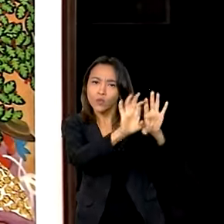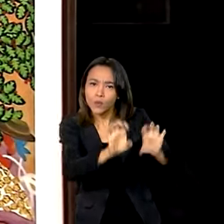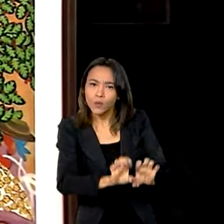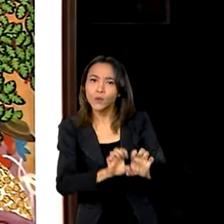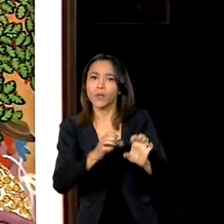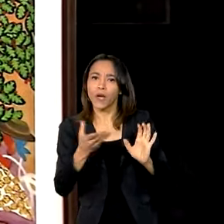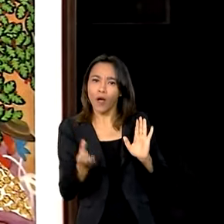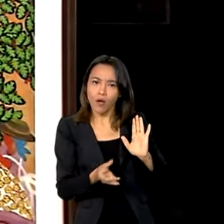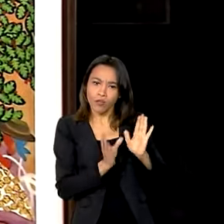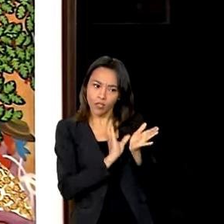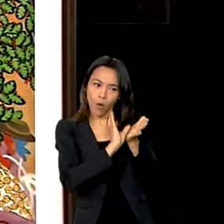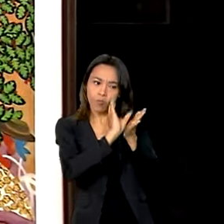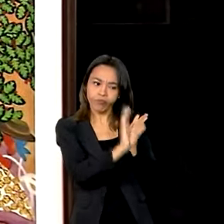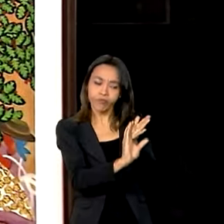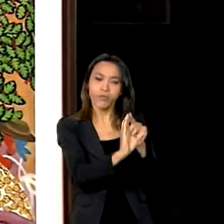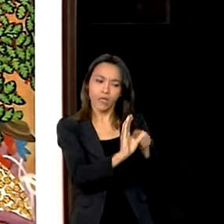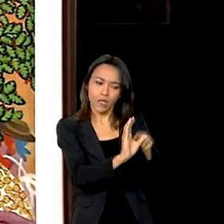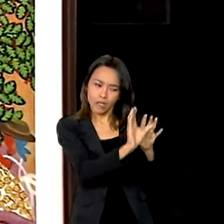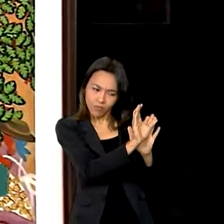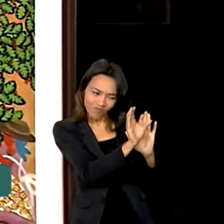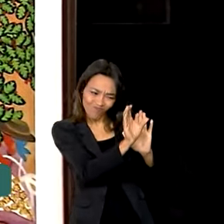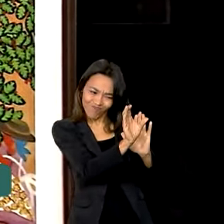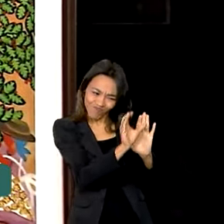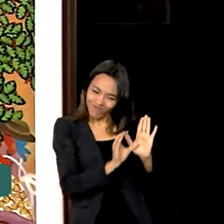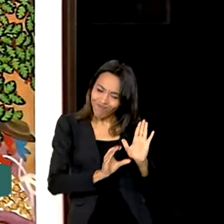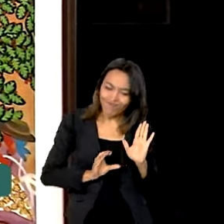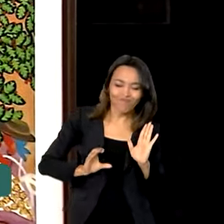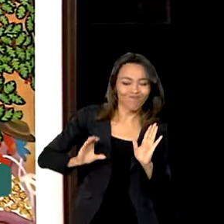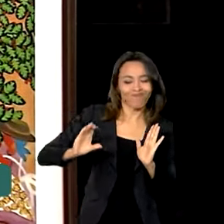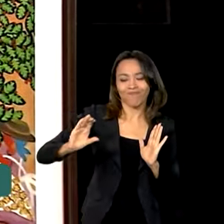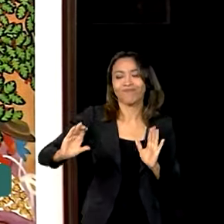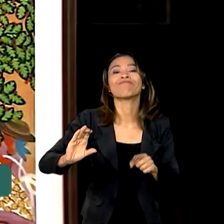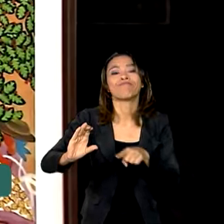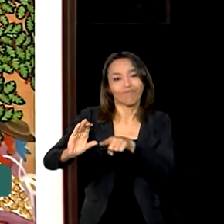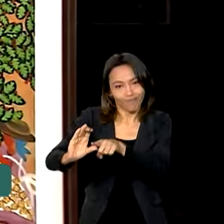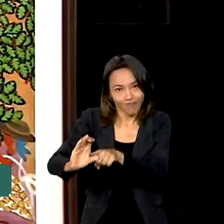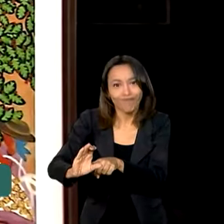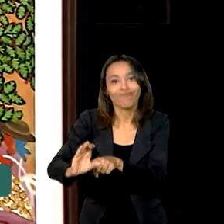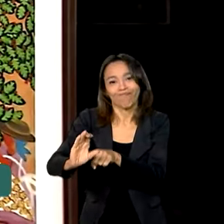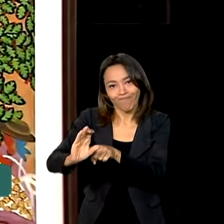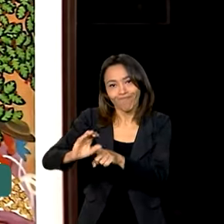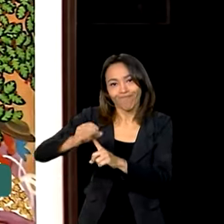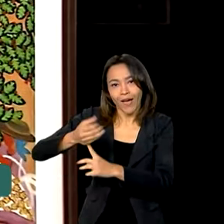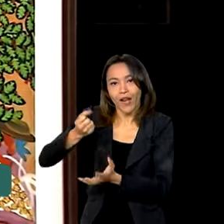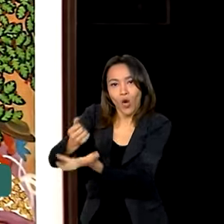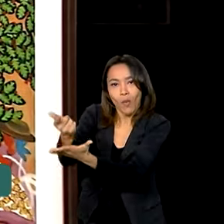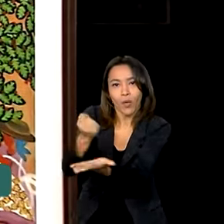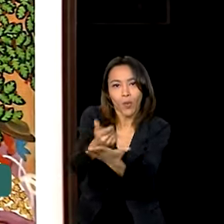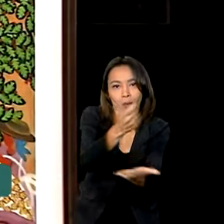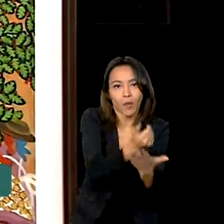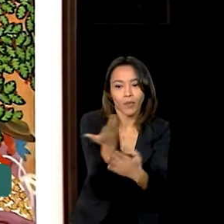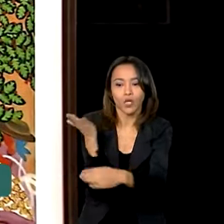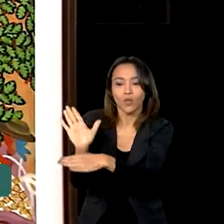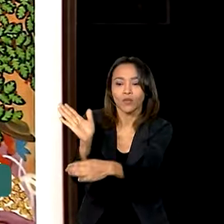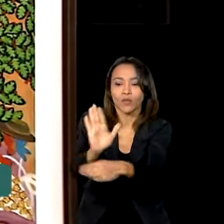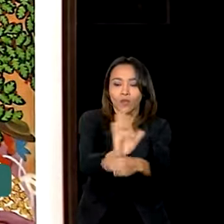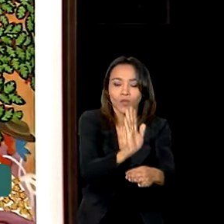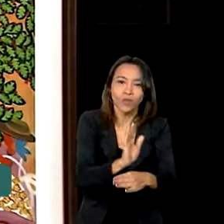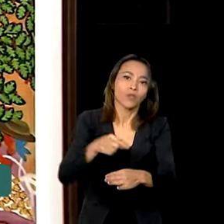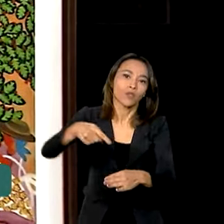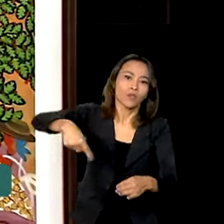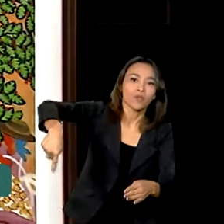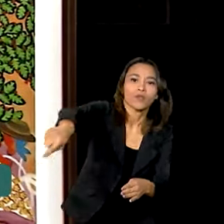possibilidade de que haja um remanejamento por esses parlamentares para que eles possam reorientar esses